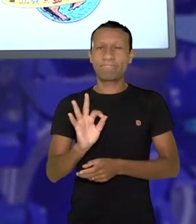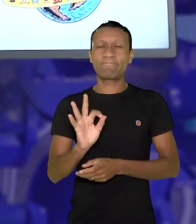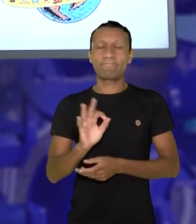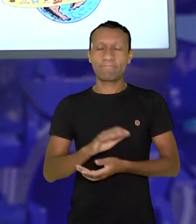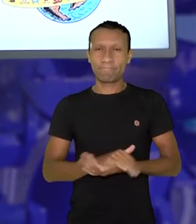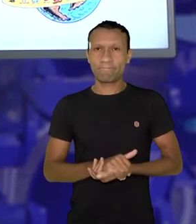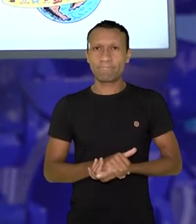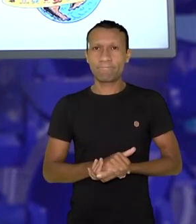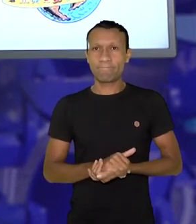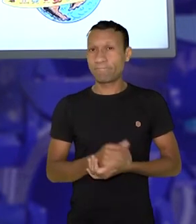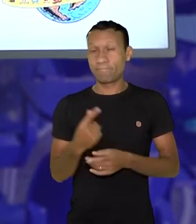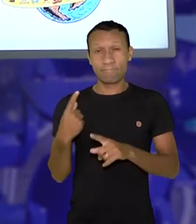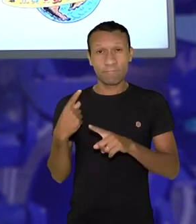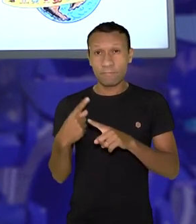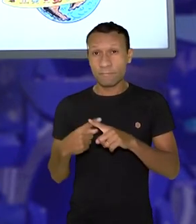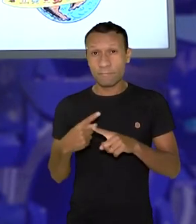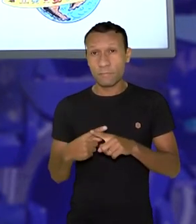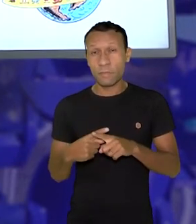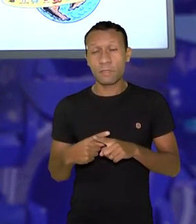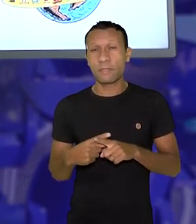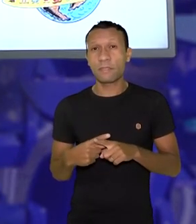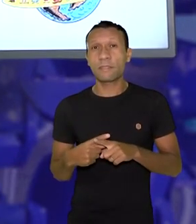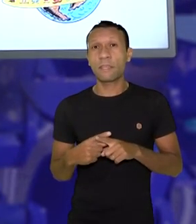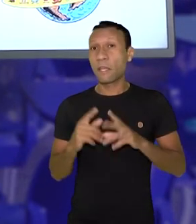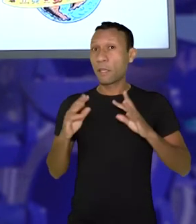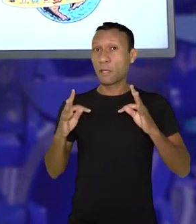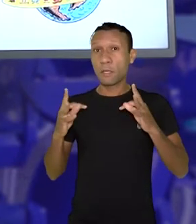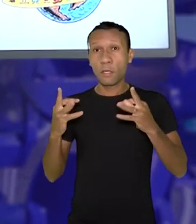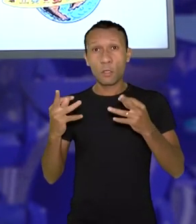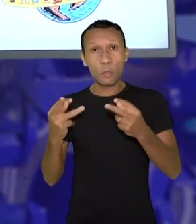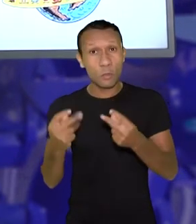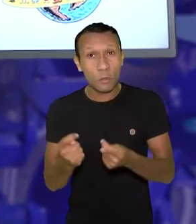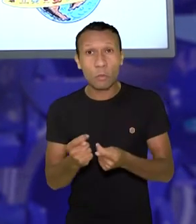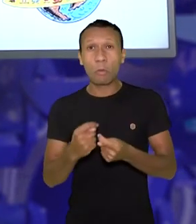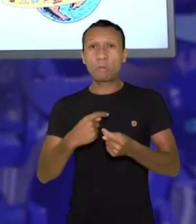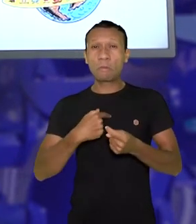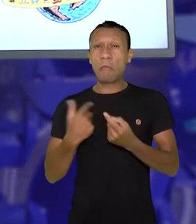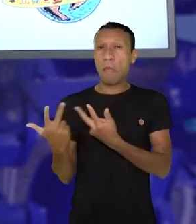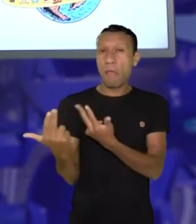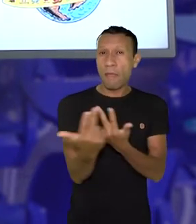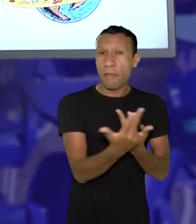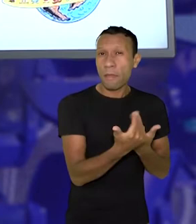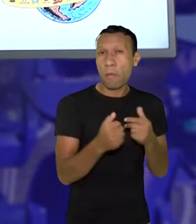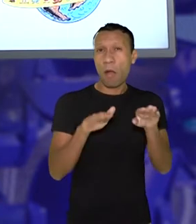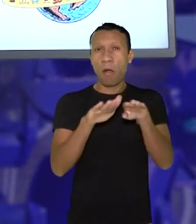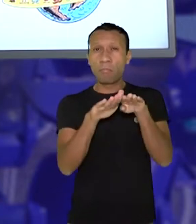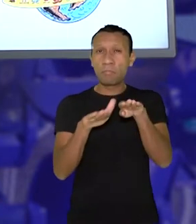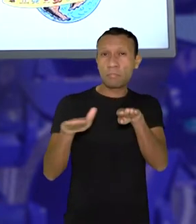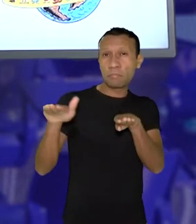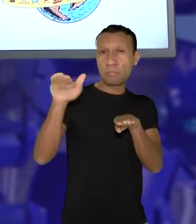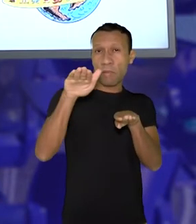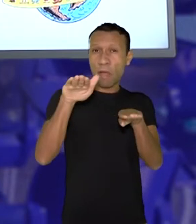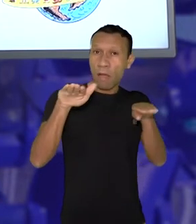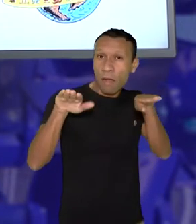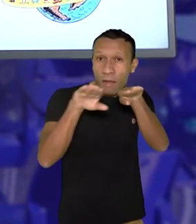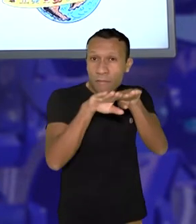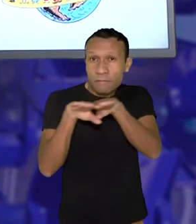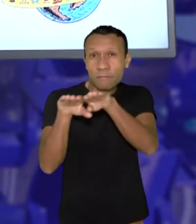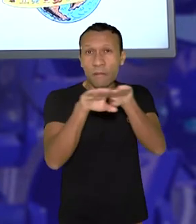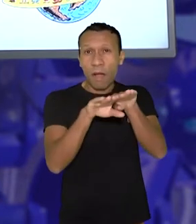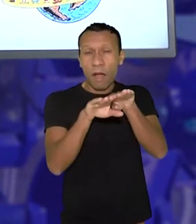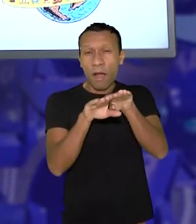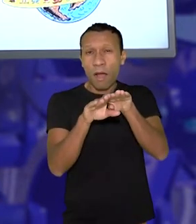perversa a ideia de que todo mundo tem a mesma condição de vida e que todo mundo tem a mesma